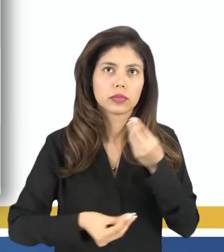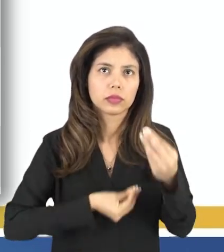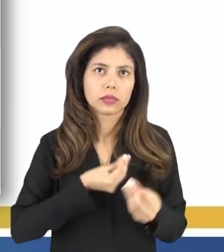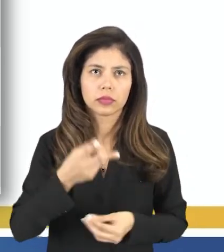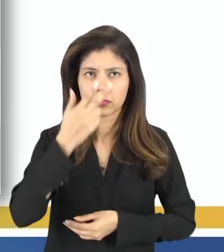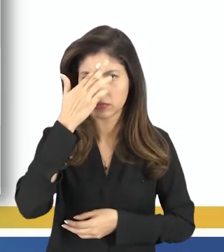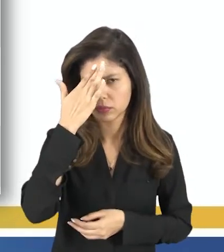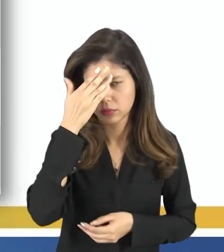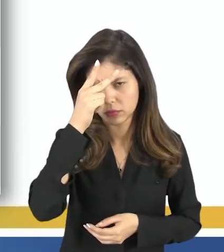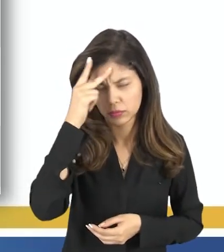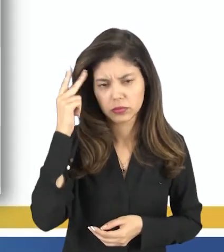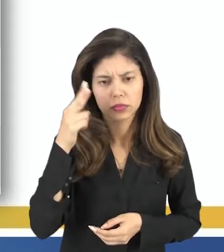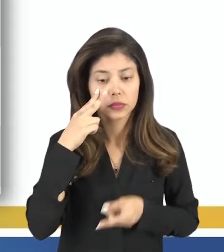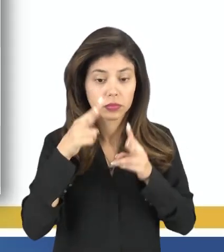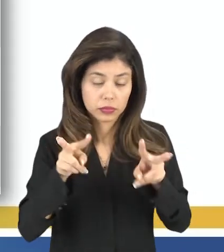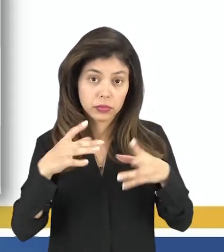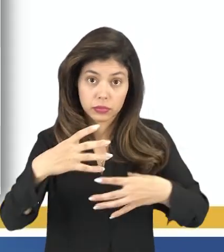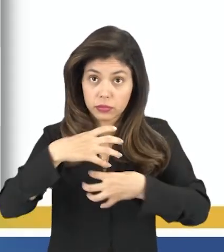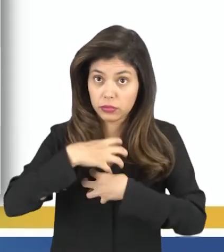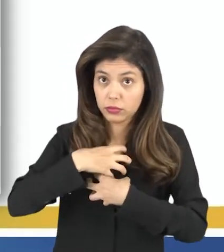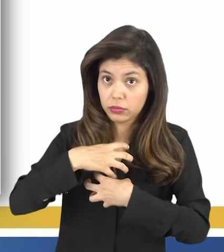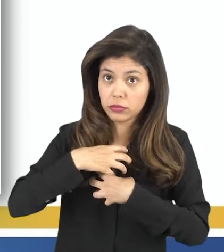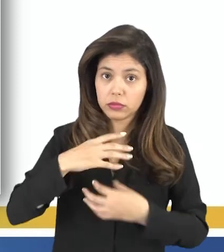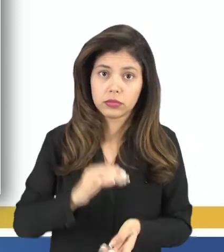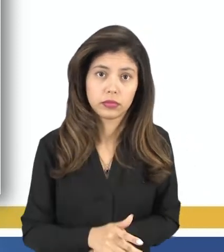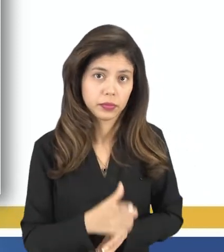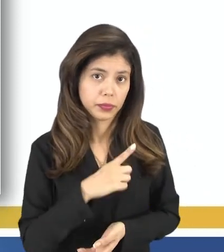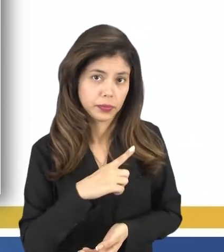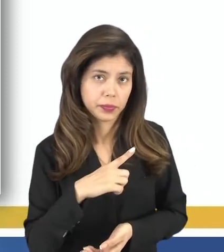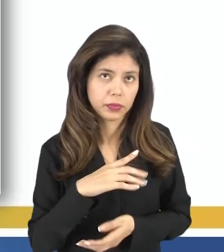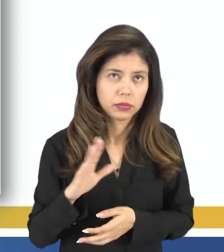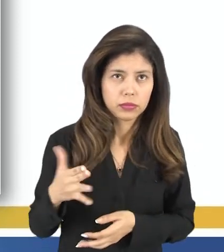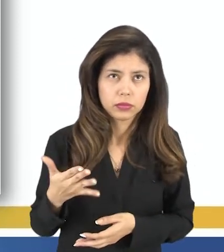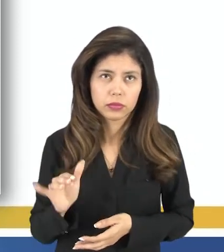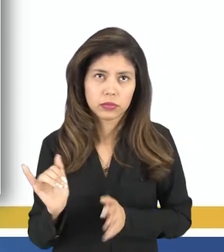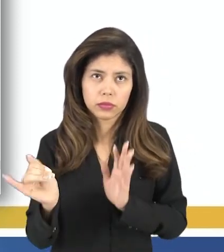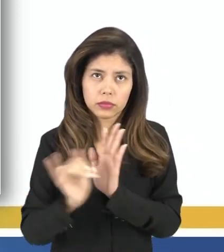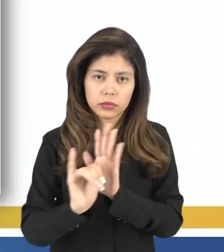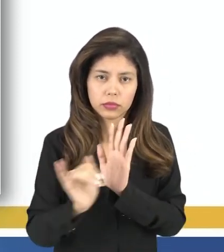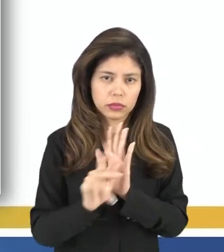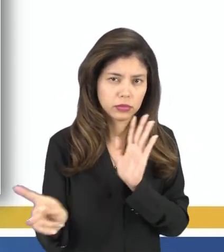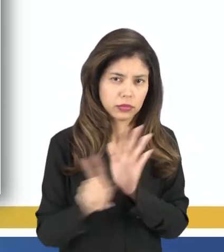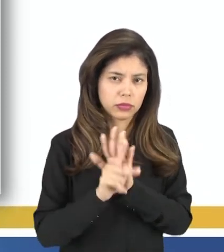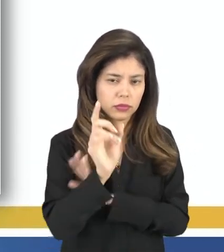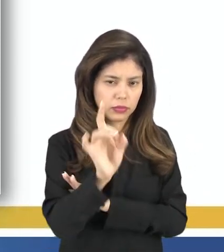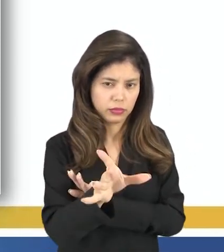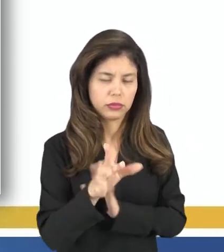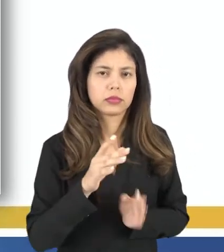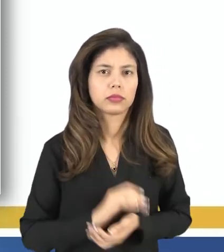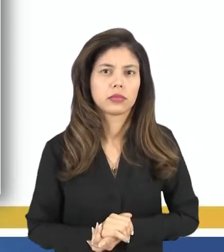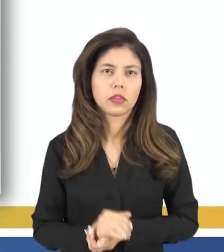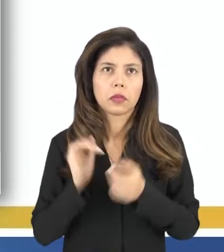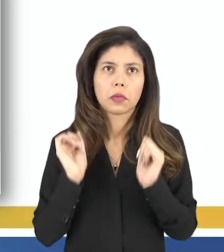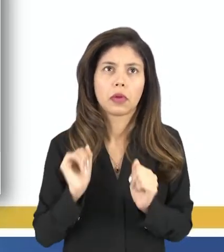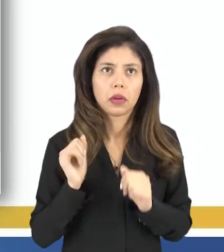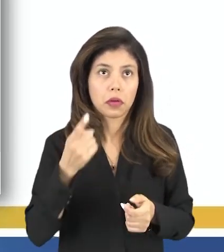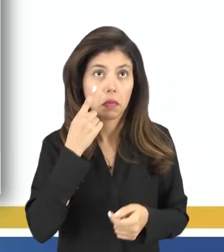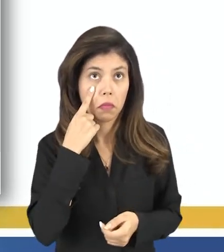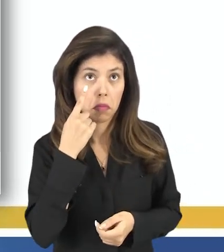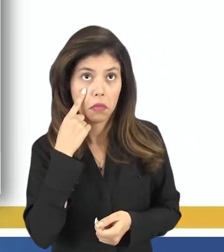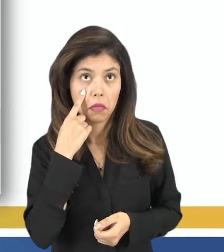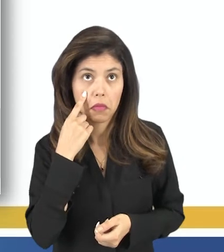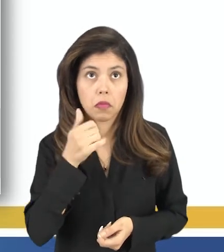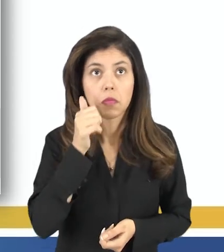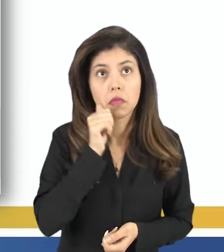a pessoa se vê e se sente, tem a ver com a identificação. Ela pode se enxergar mulher